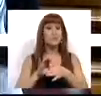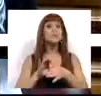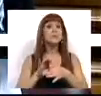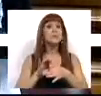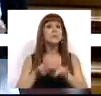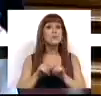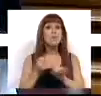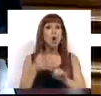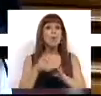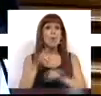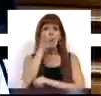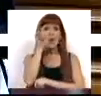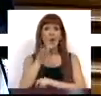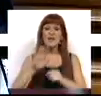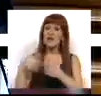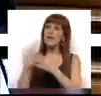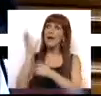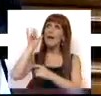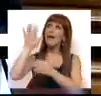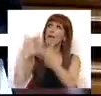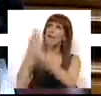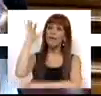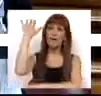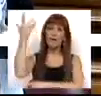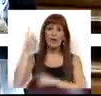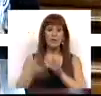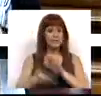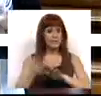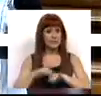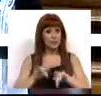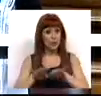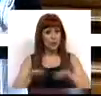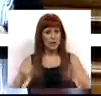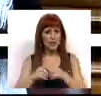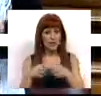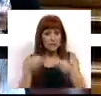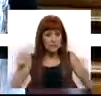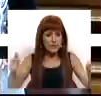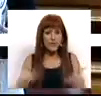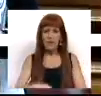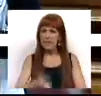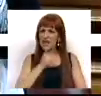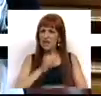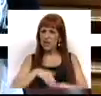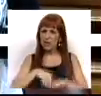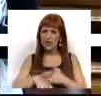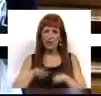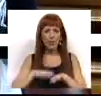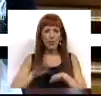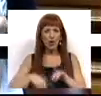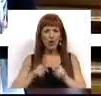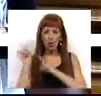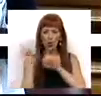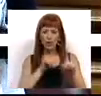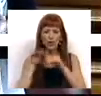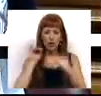com as emissões de gases com efeito de estufa. Urge, portanto, ao nível da mitigação, tomar medidas relativamente